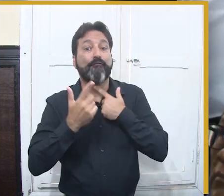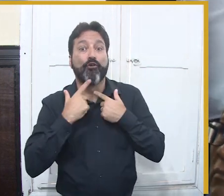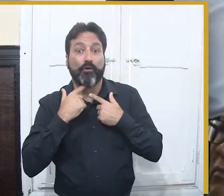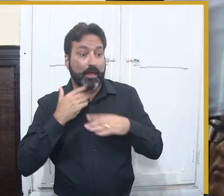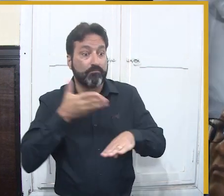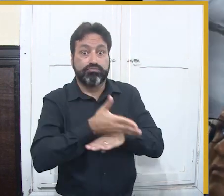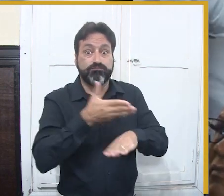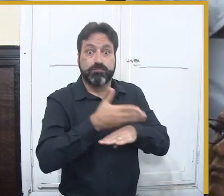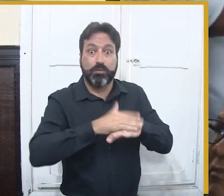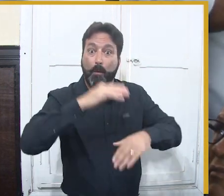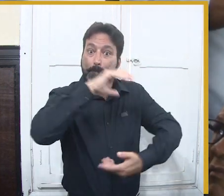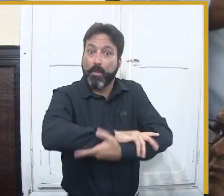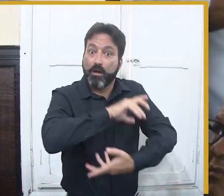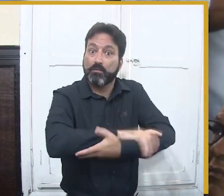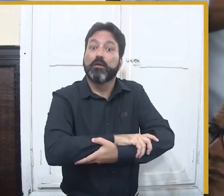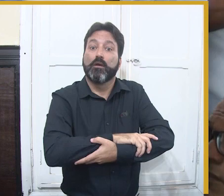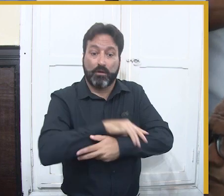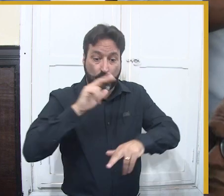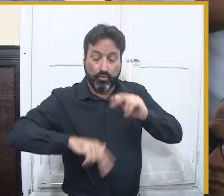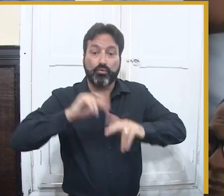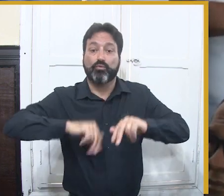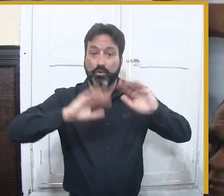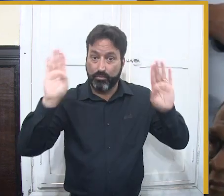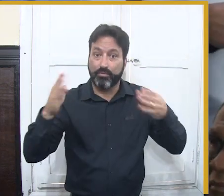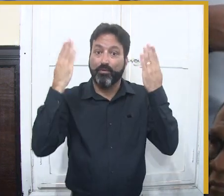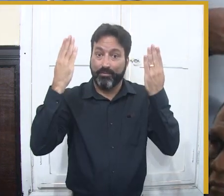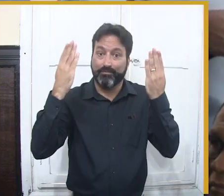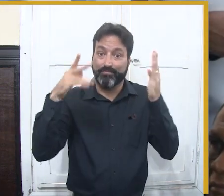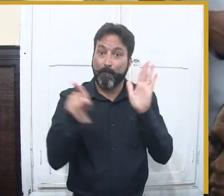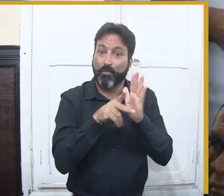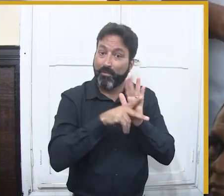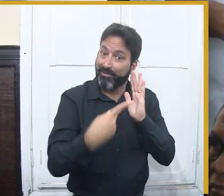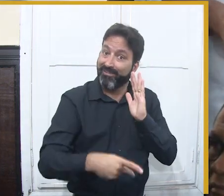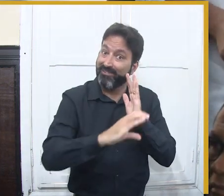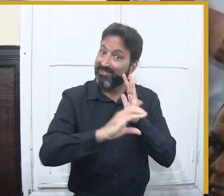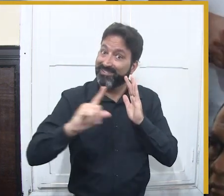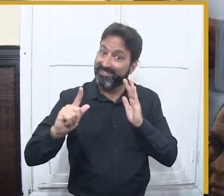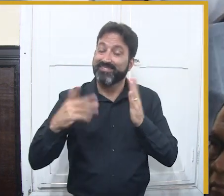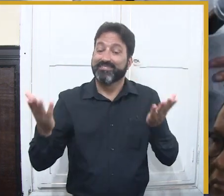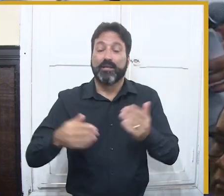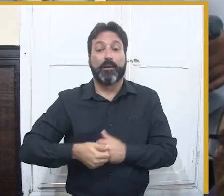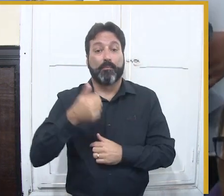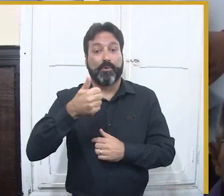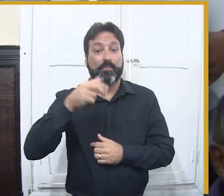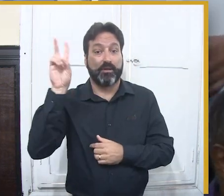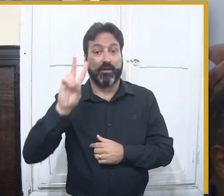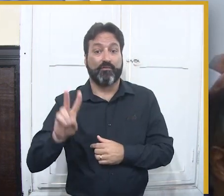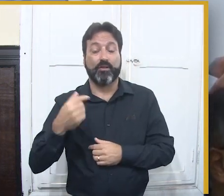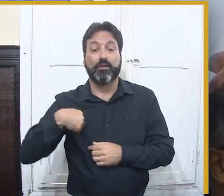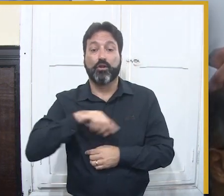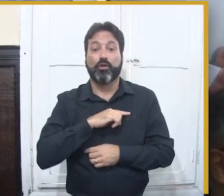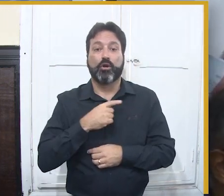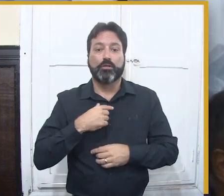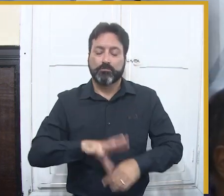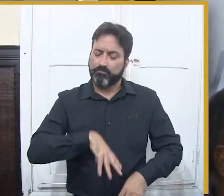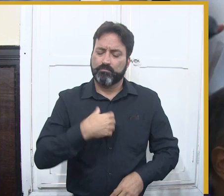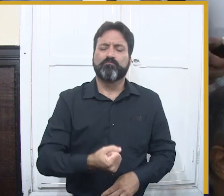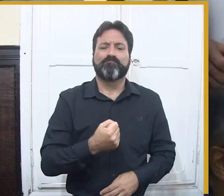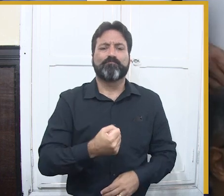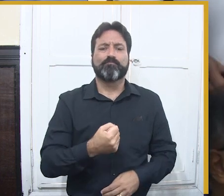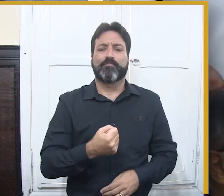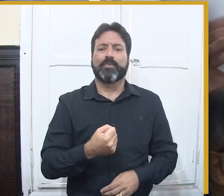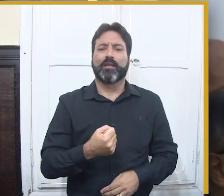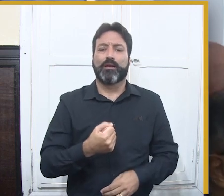Foi? Foi? Acho que eu bati aqui e liguei. E todas as grandes marcas do Brasil se